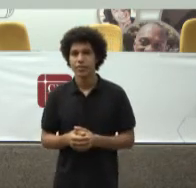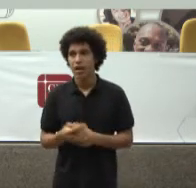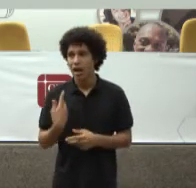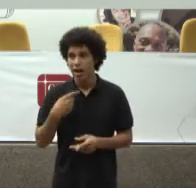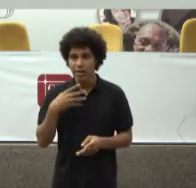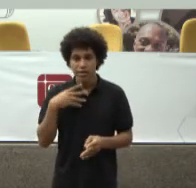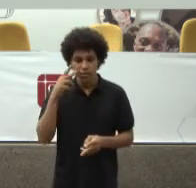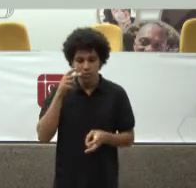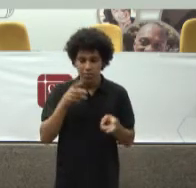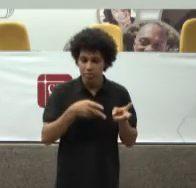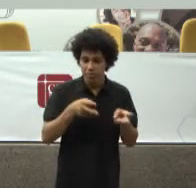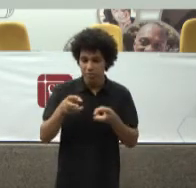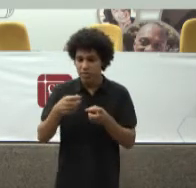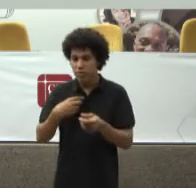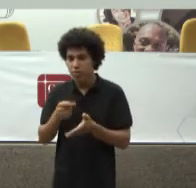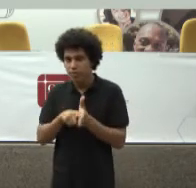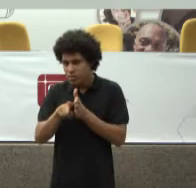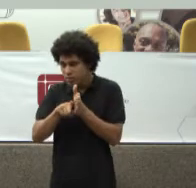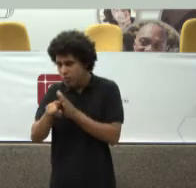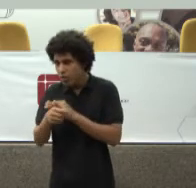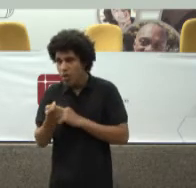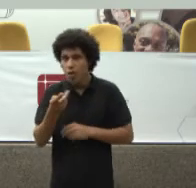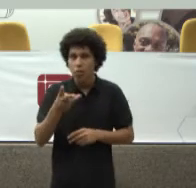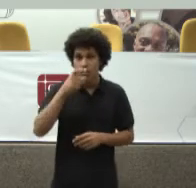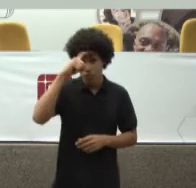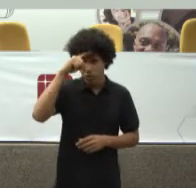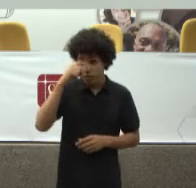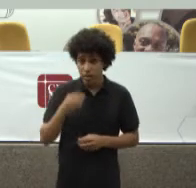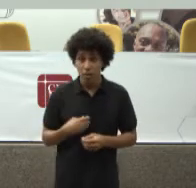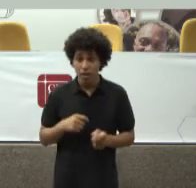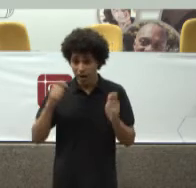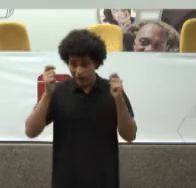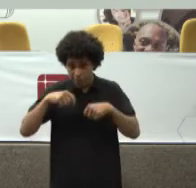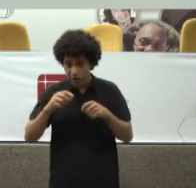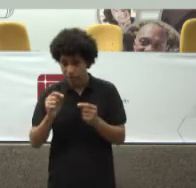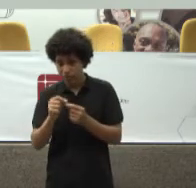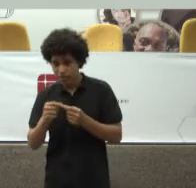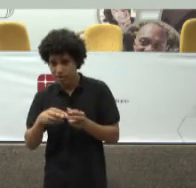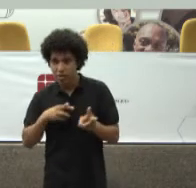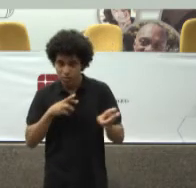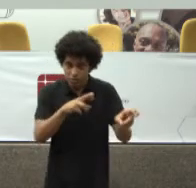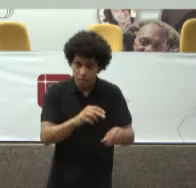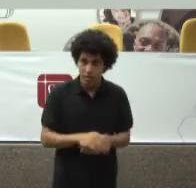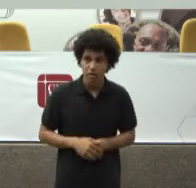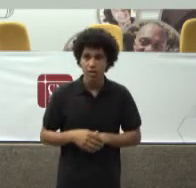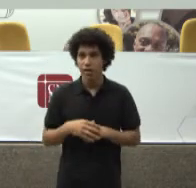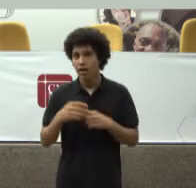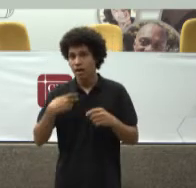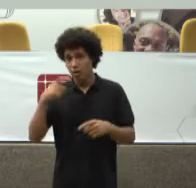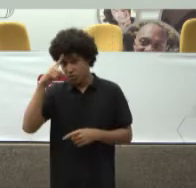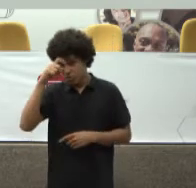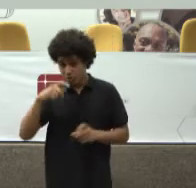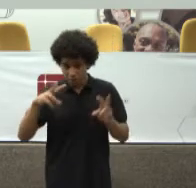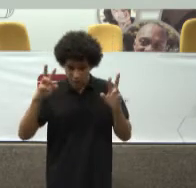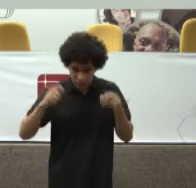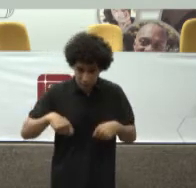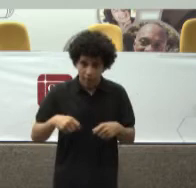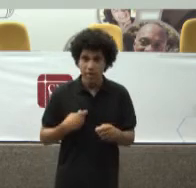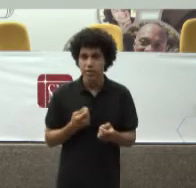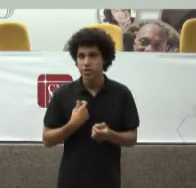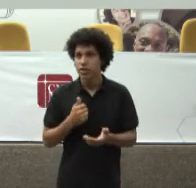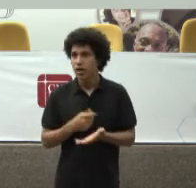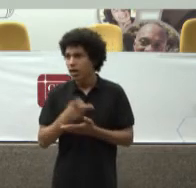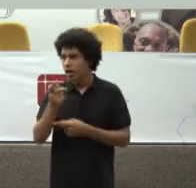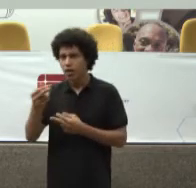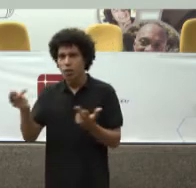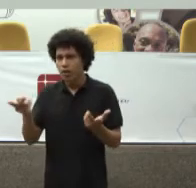hospital A fazer a operação Quantos podem fazer por mês E por ano Quanto tempo vai demorar A tua fila para sair E assim Fomos fazendo De caso por caso